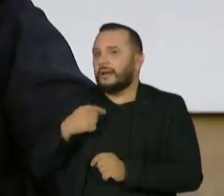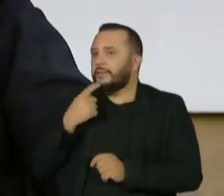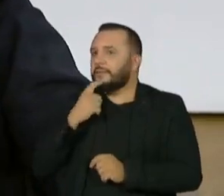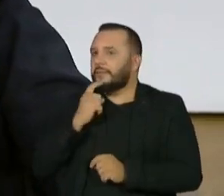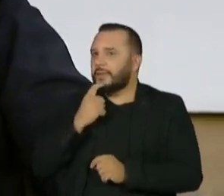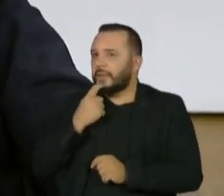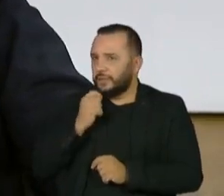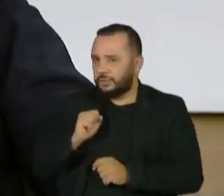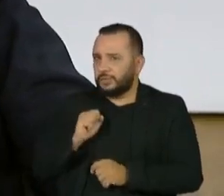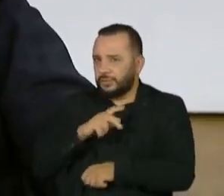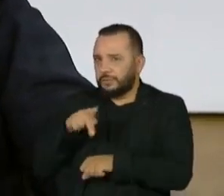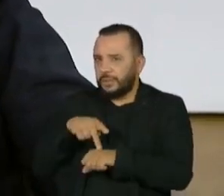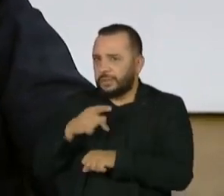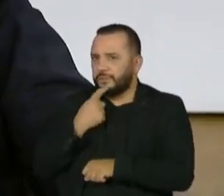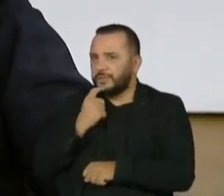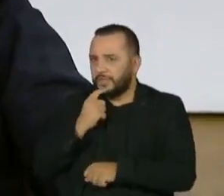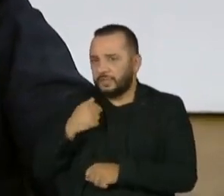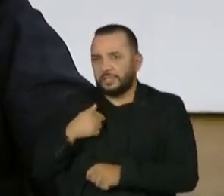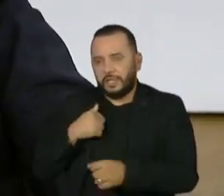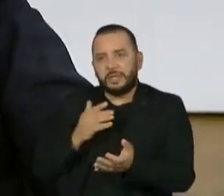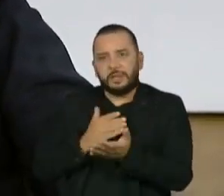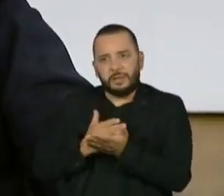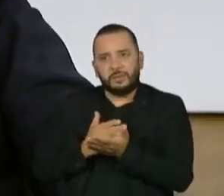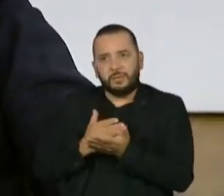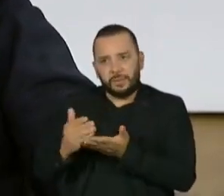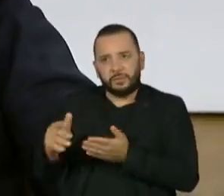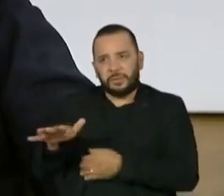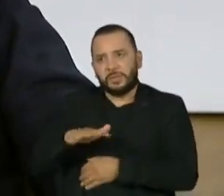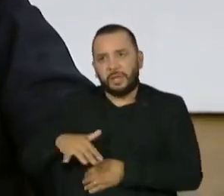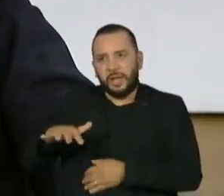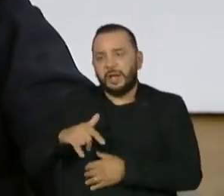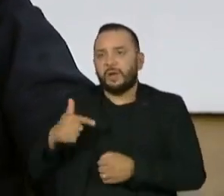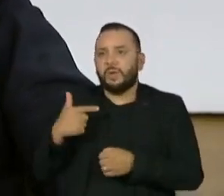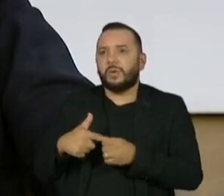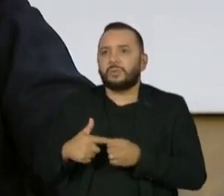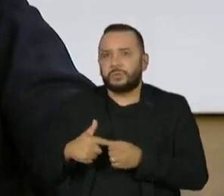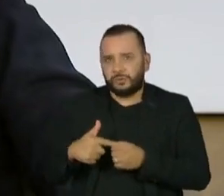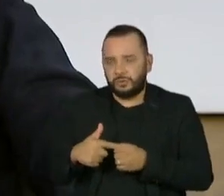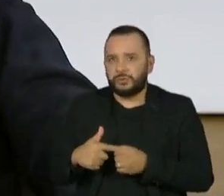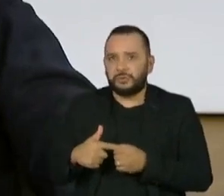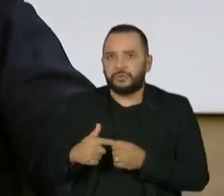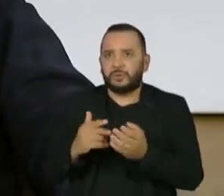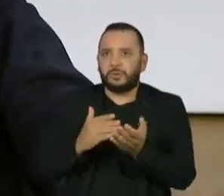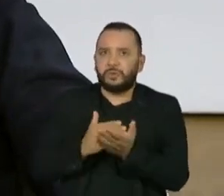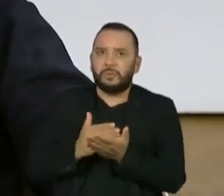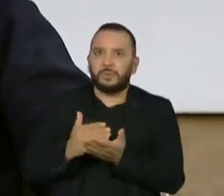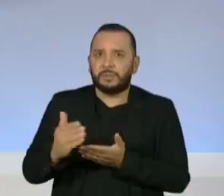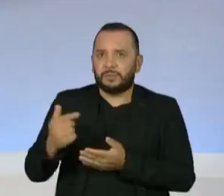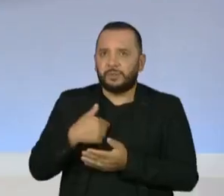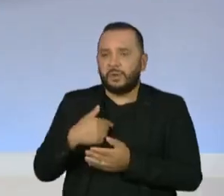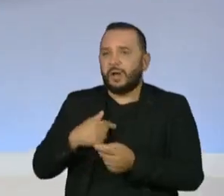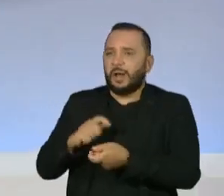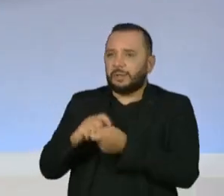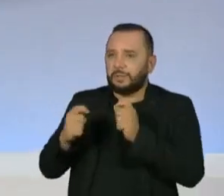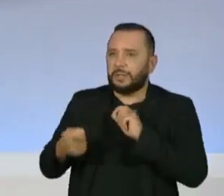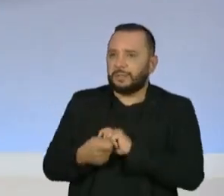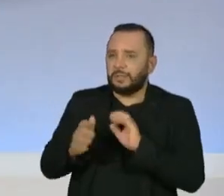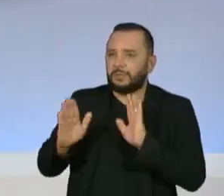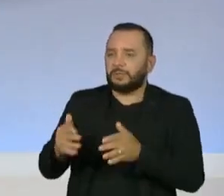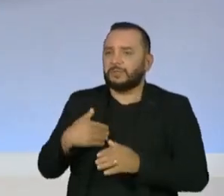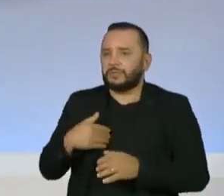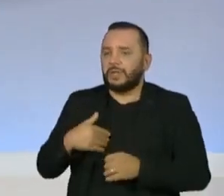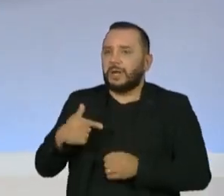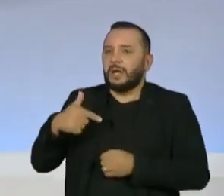na área de combustível, essas transformações, inclusive em cima do diesel verde. Ela é o maior